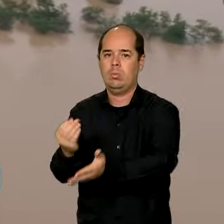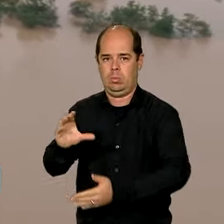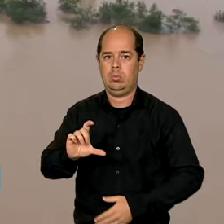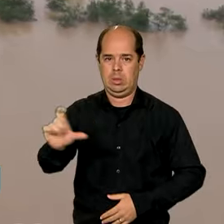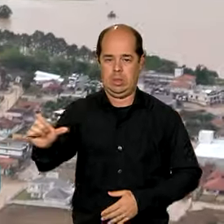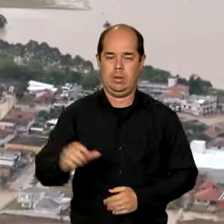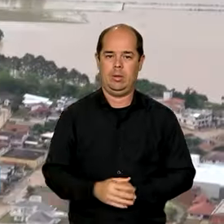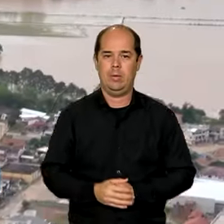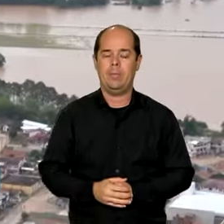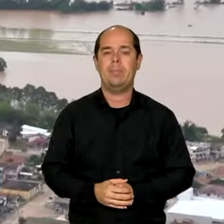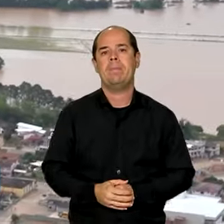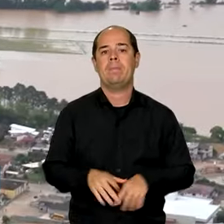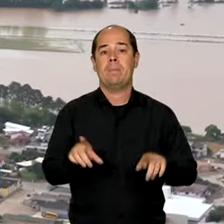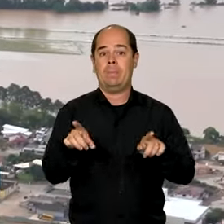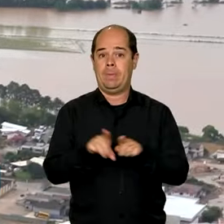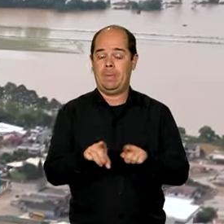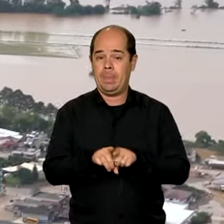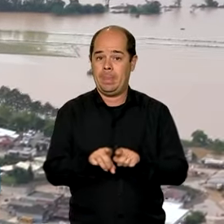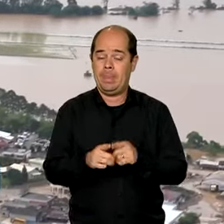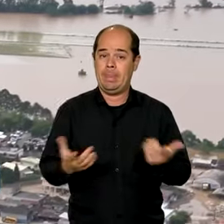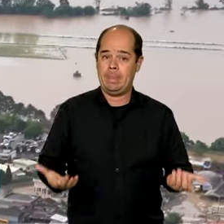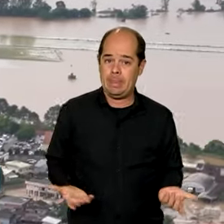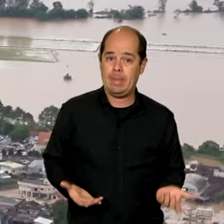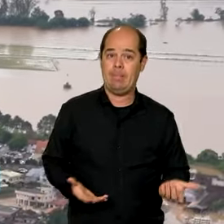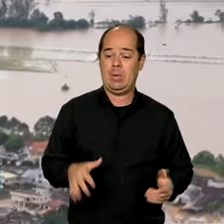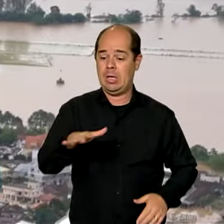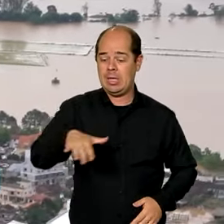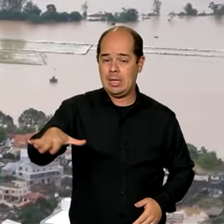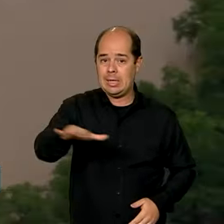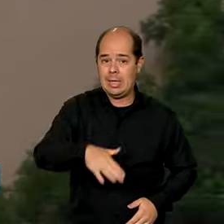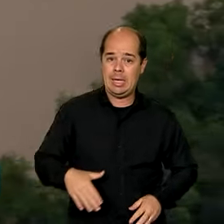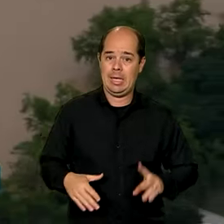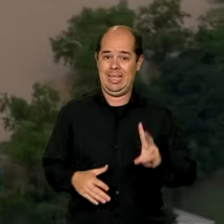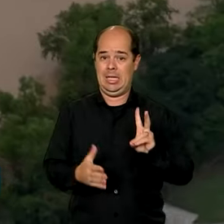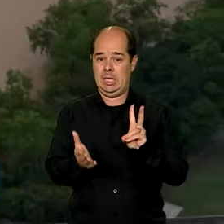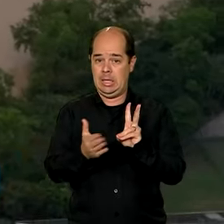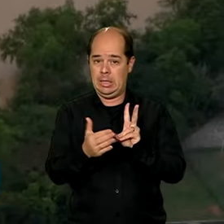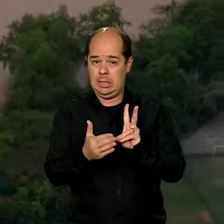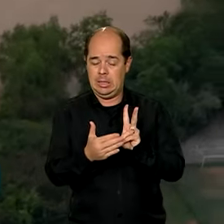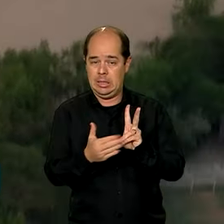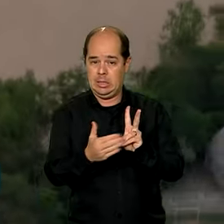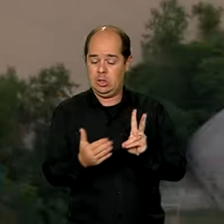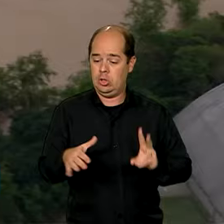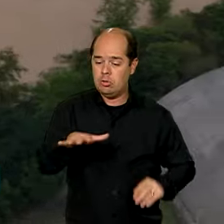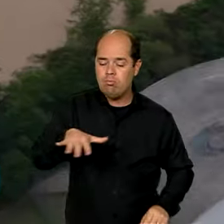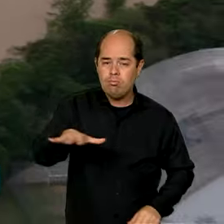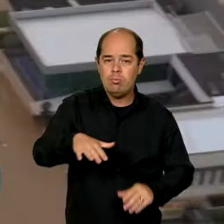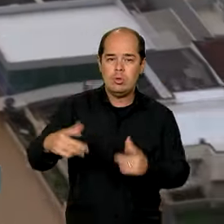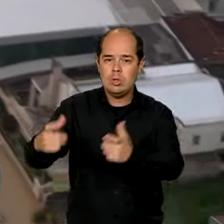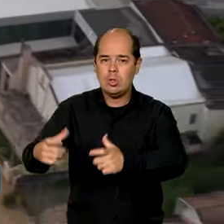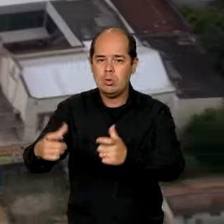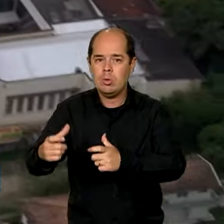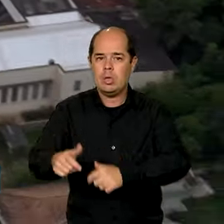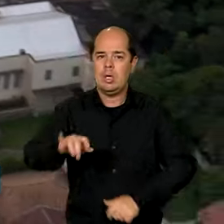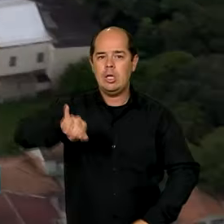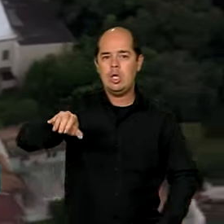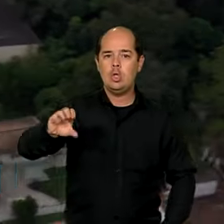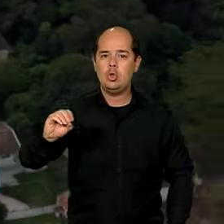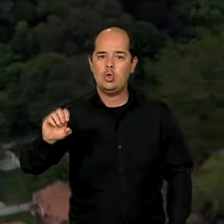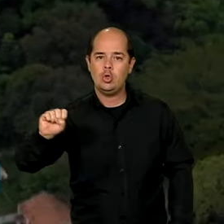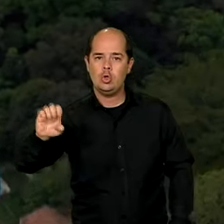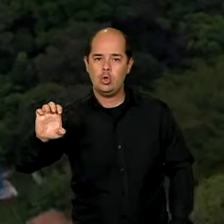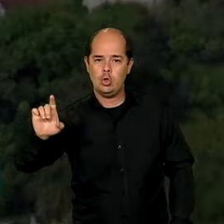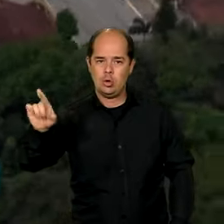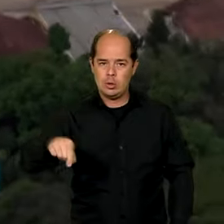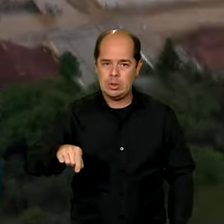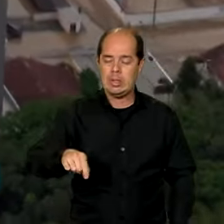para o atendimento à população da terra indígena José Boatê e unificou o pagamento da parcela de outubro para os